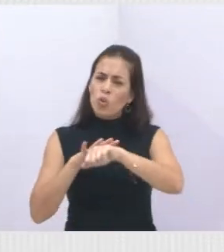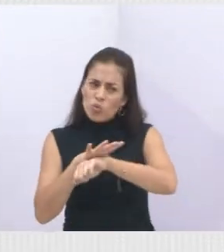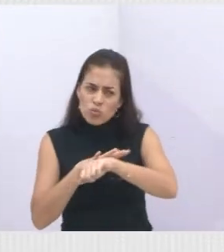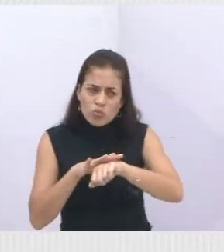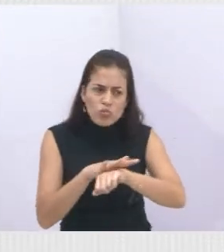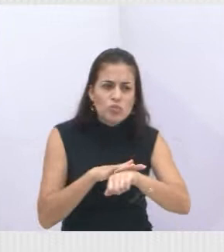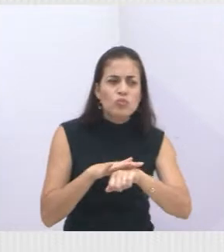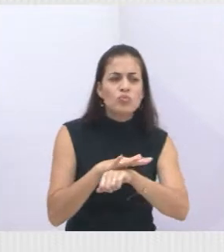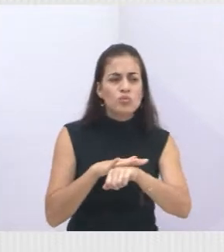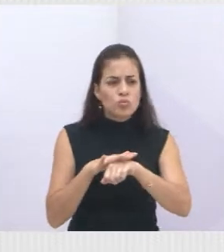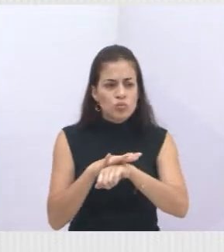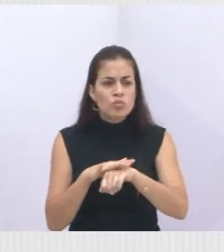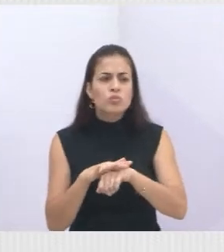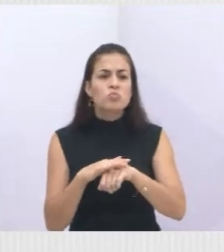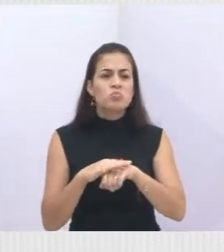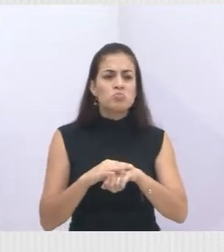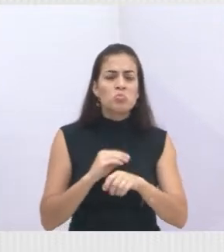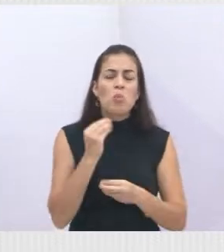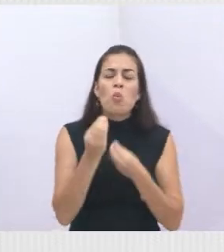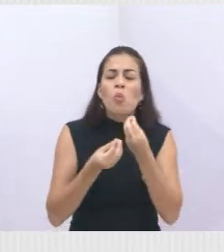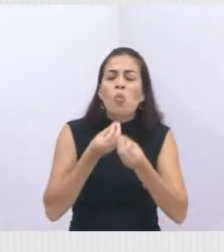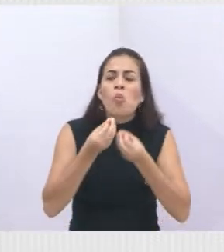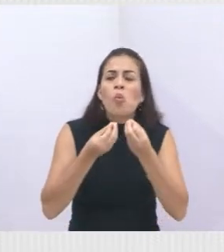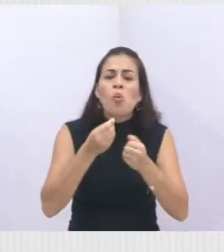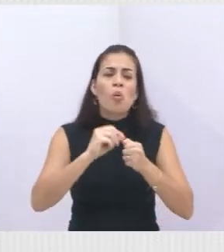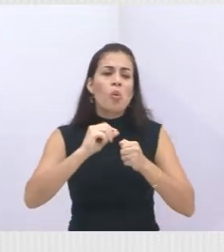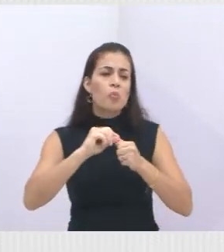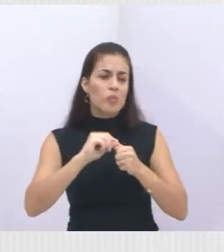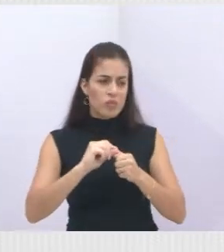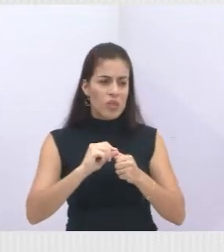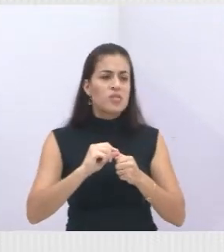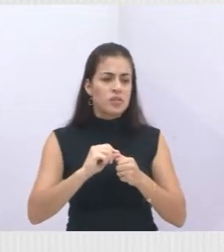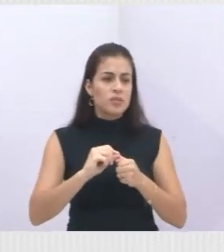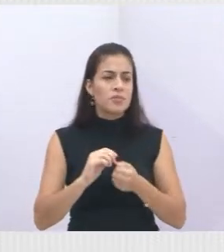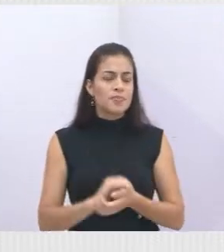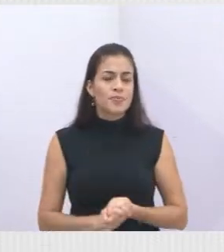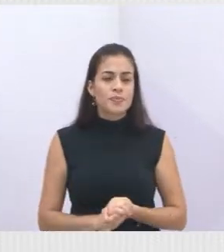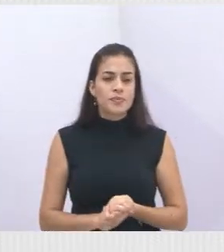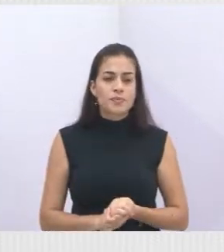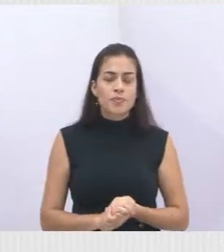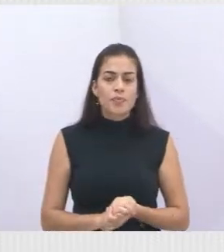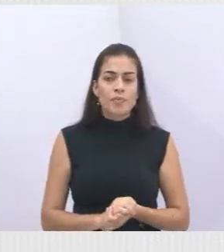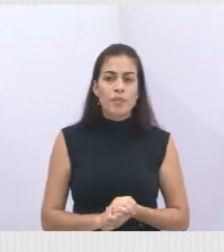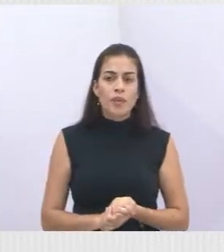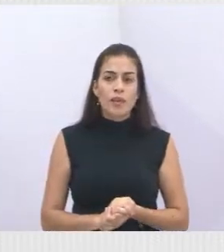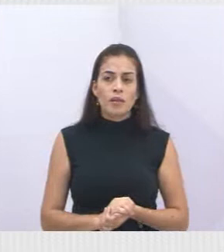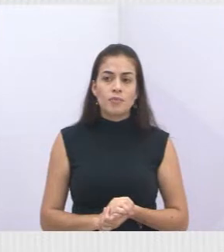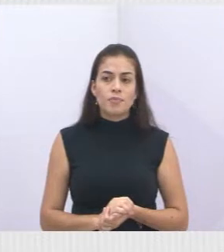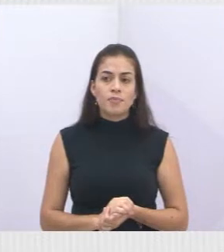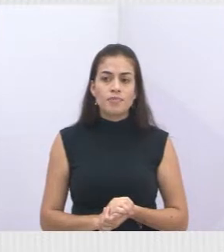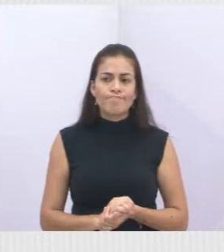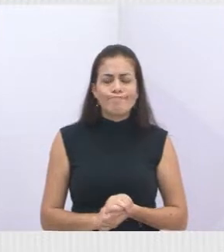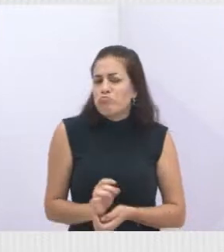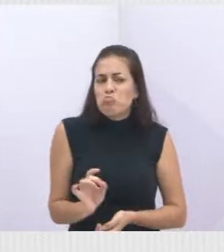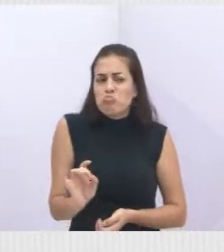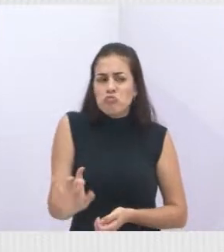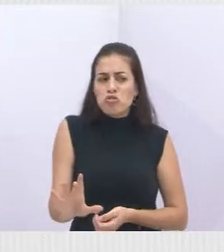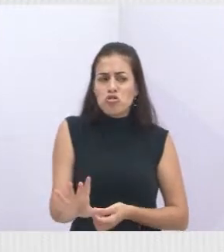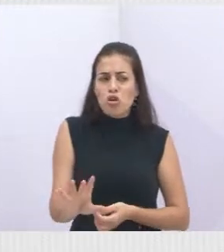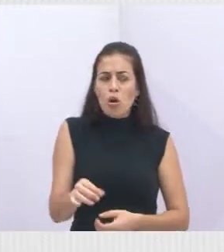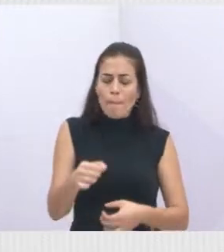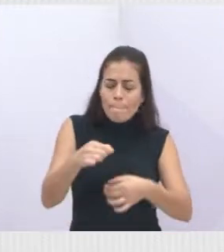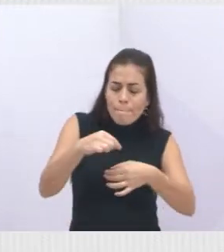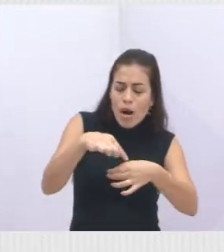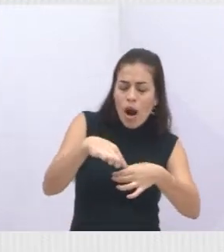possibilidades de cumprimento desse passivo ambiental, mas não só plantando muda, porque